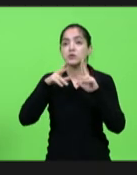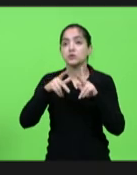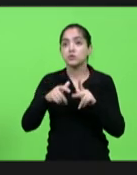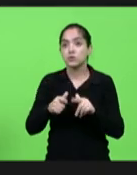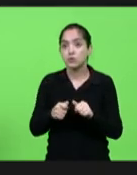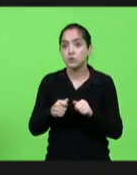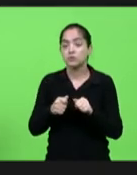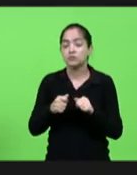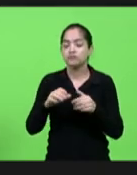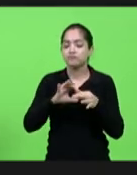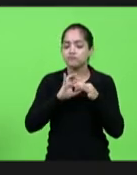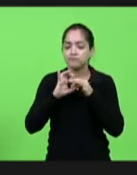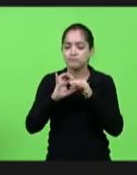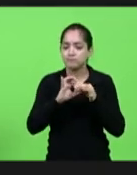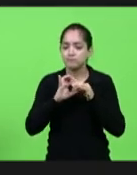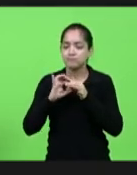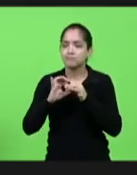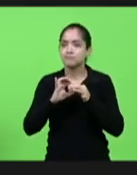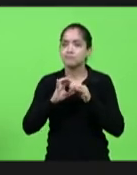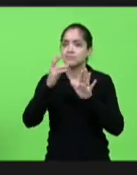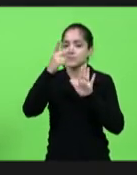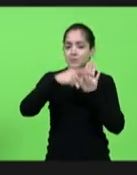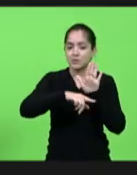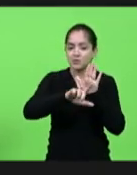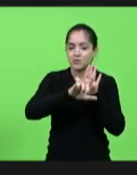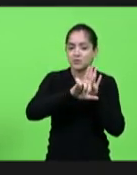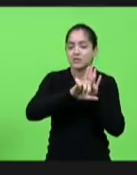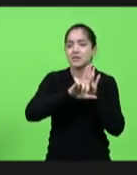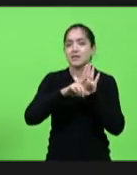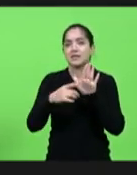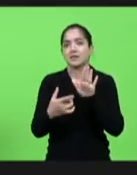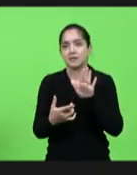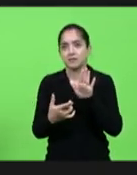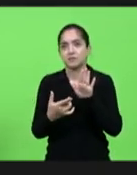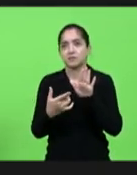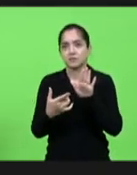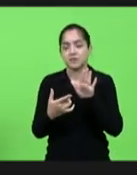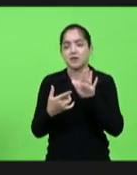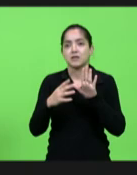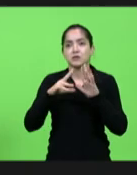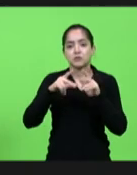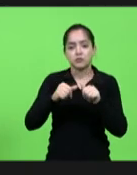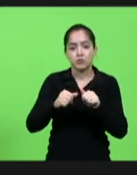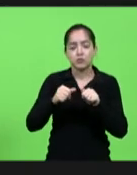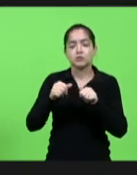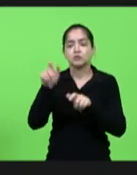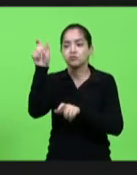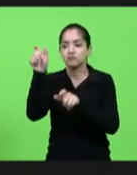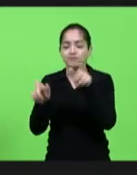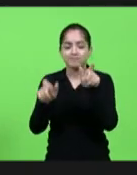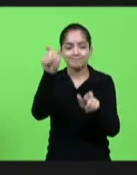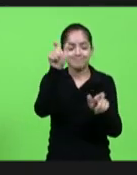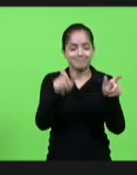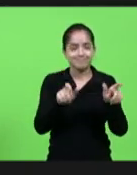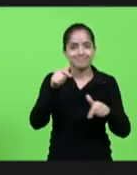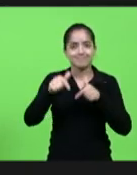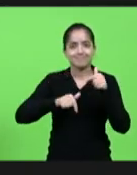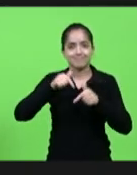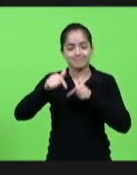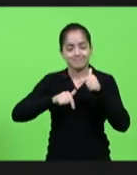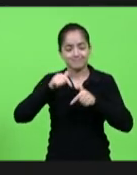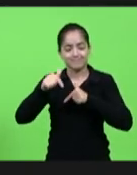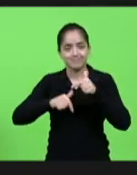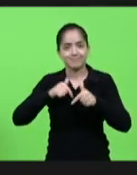unidos com projeto de lei com Egemas os usuários trabalhadores em todos os espaços